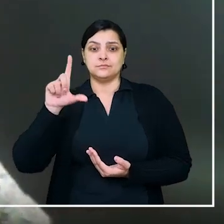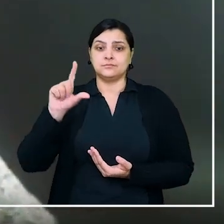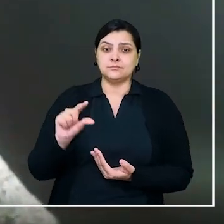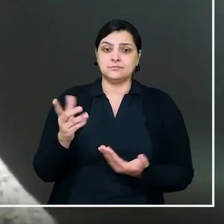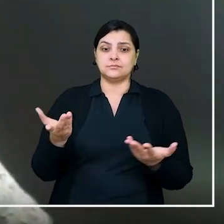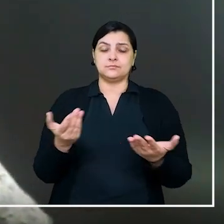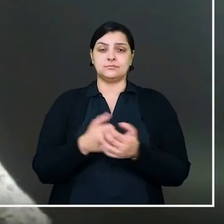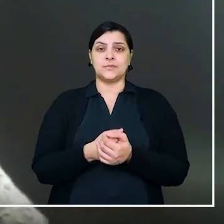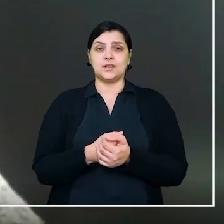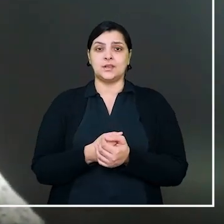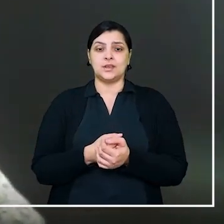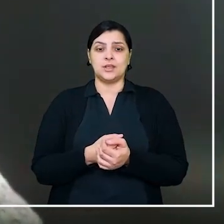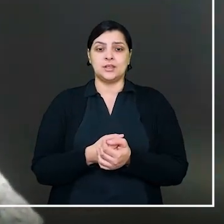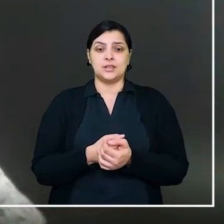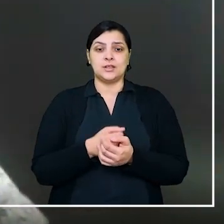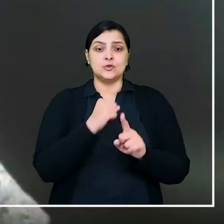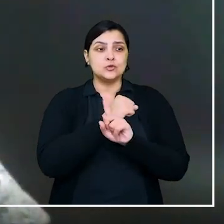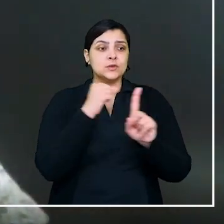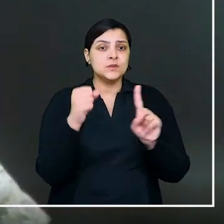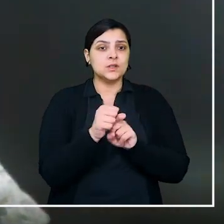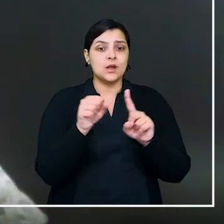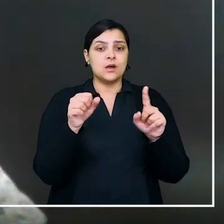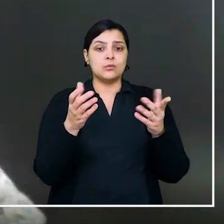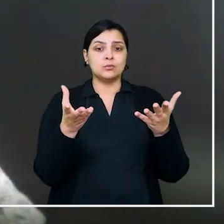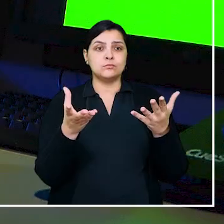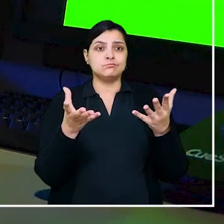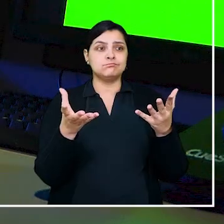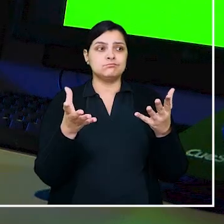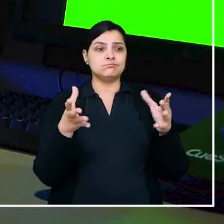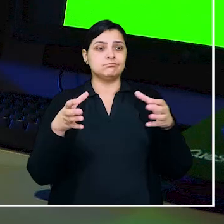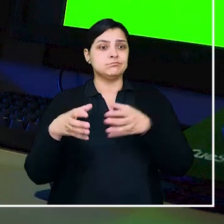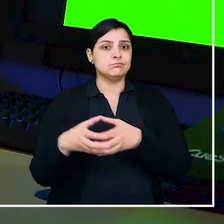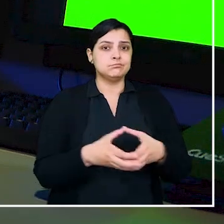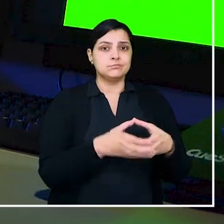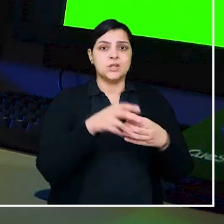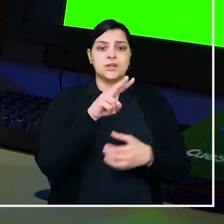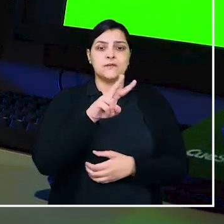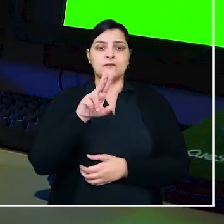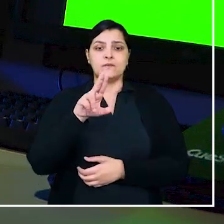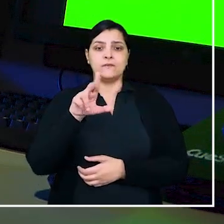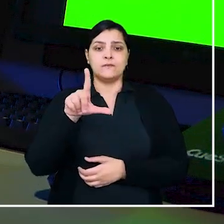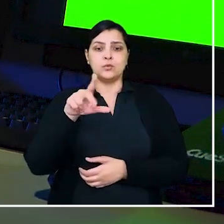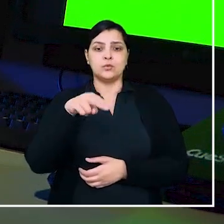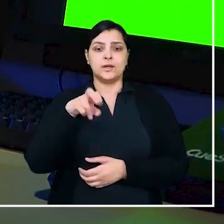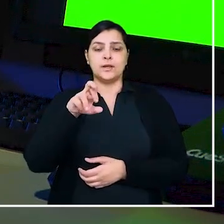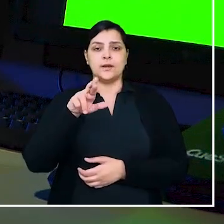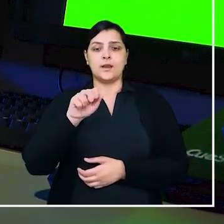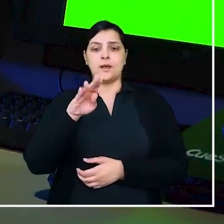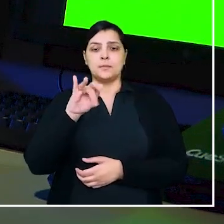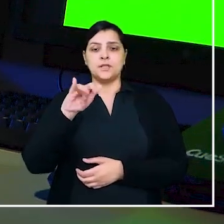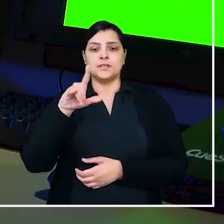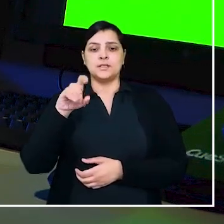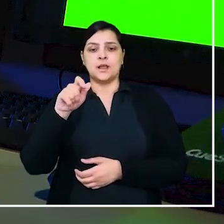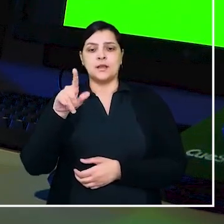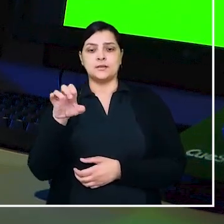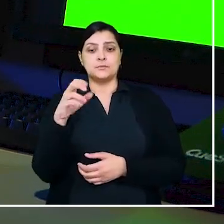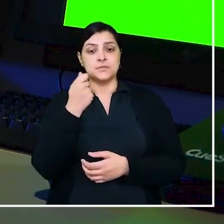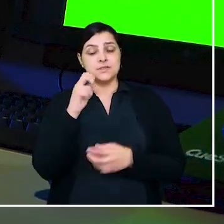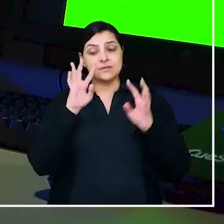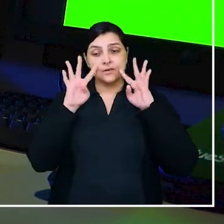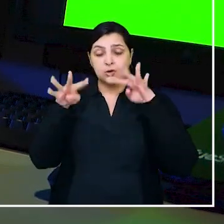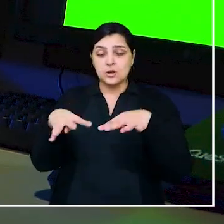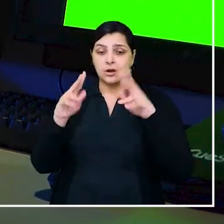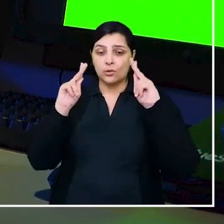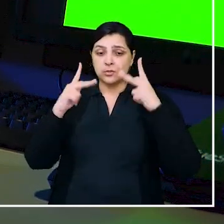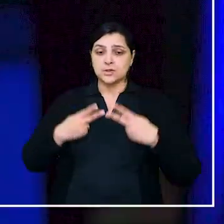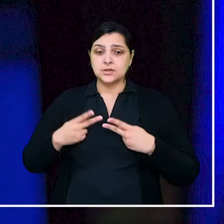de vulnerabilidade social, vai conseguir um crédito? O crédito para pessoas trans e travestis tem que ter o olhar social,